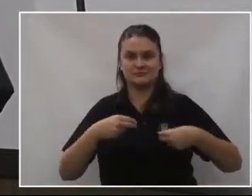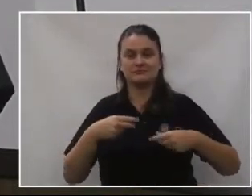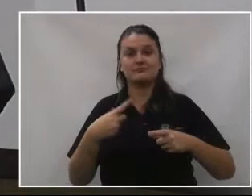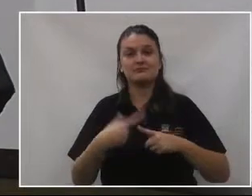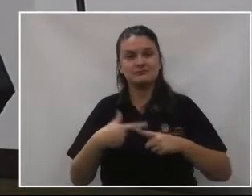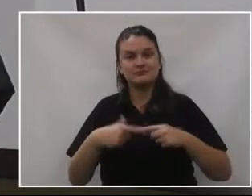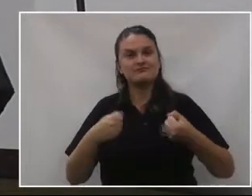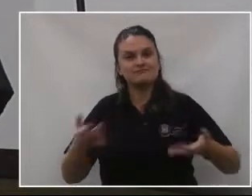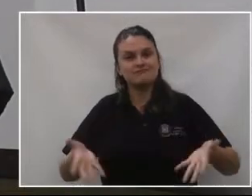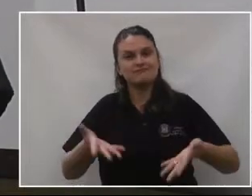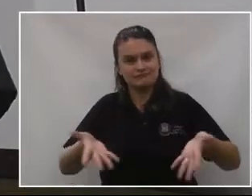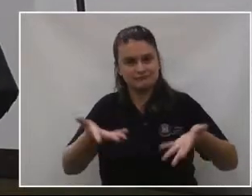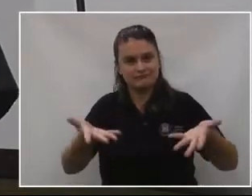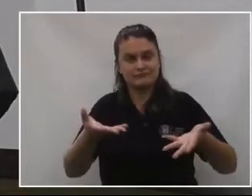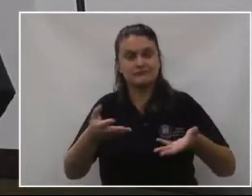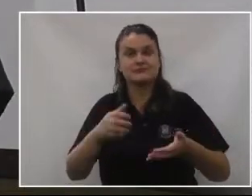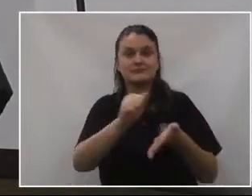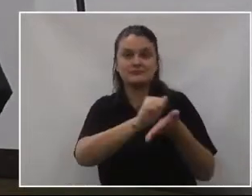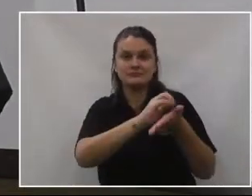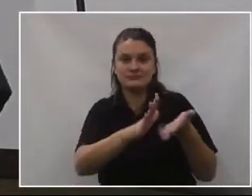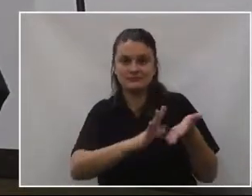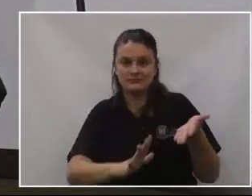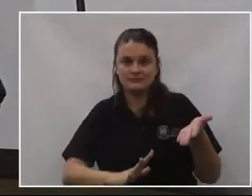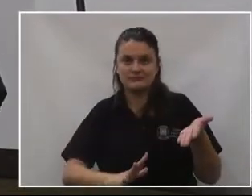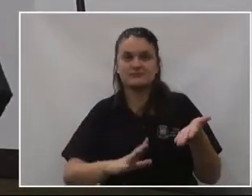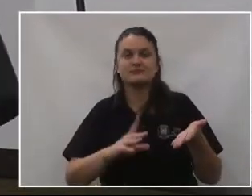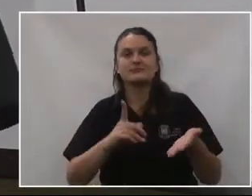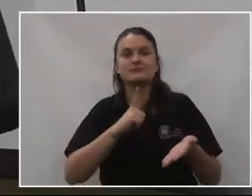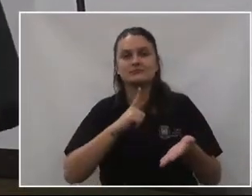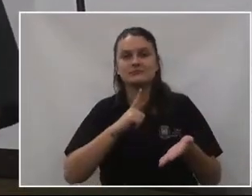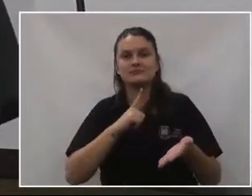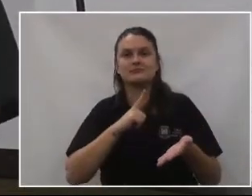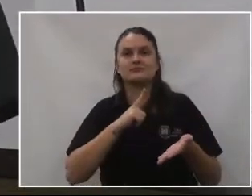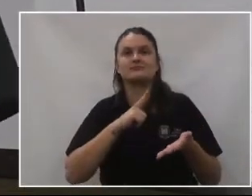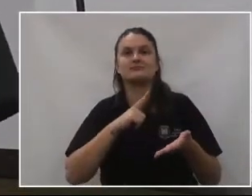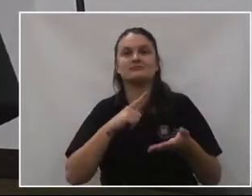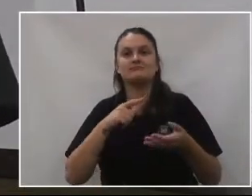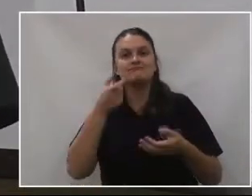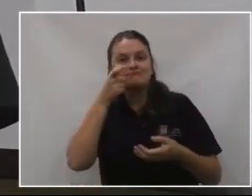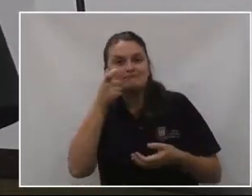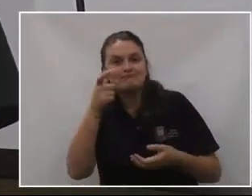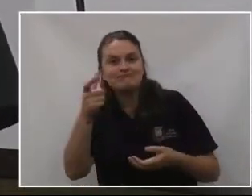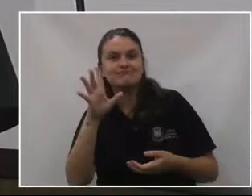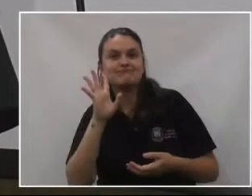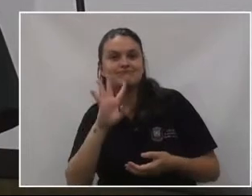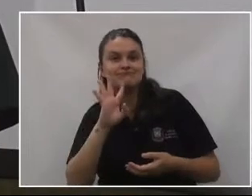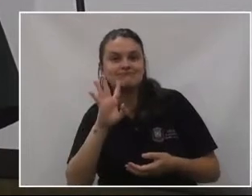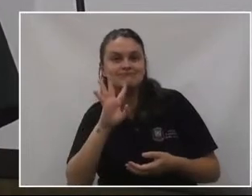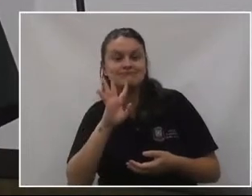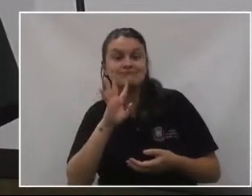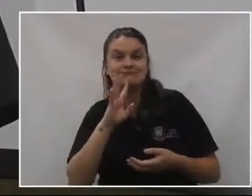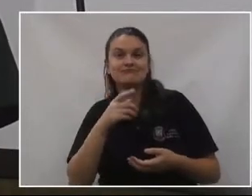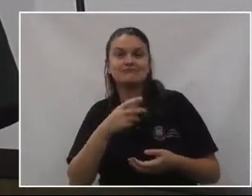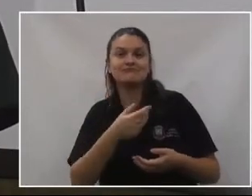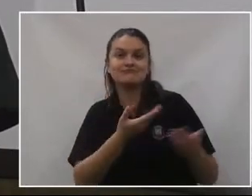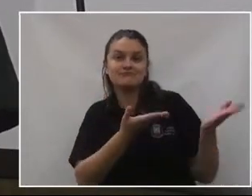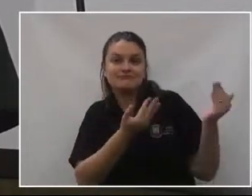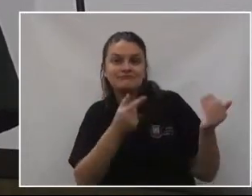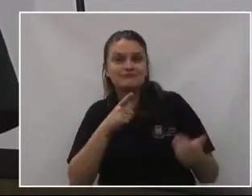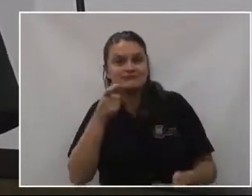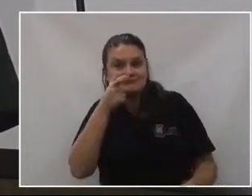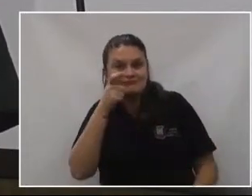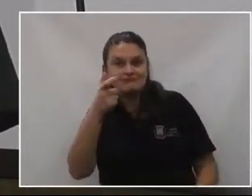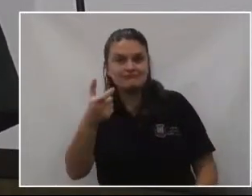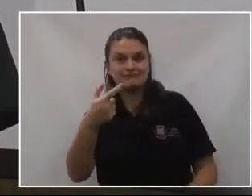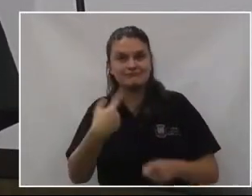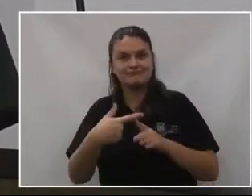essas atividades sendo atraentes, incentiva os jovens a assumirem